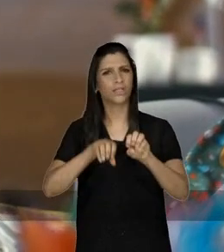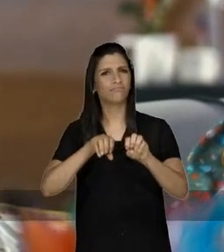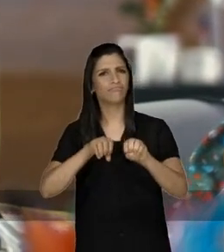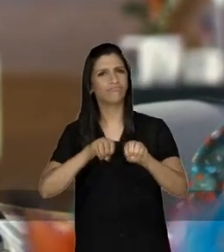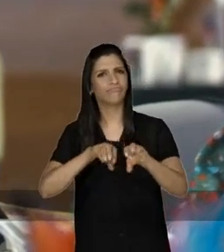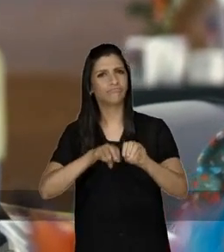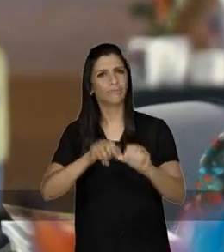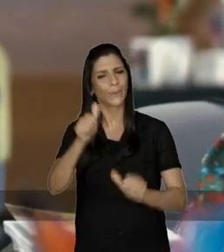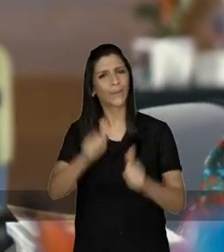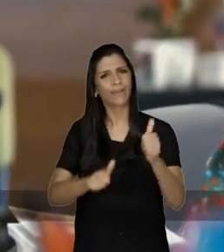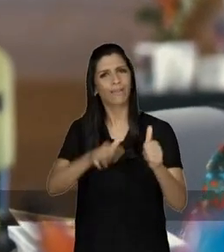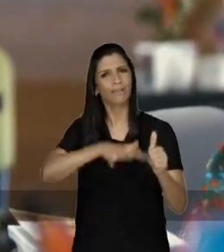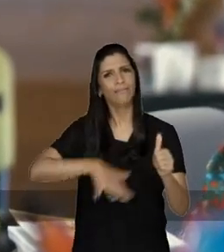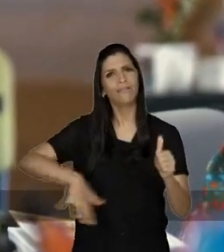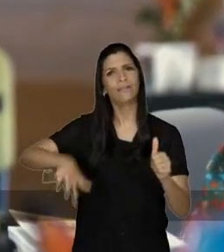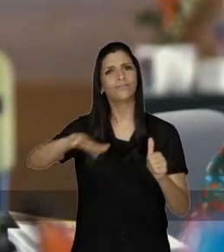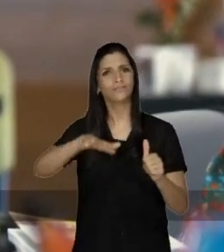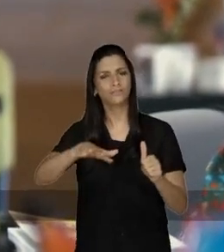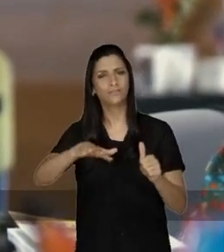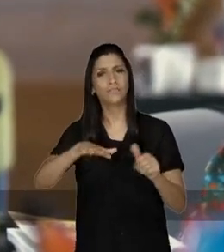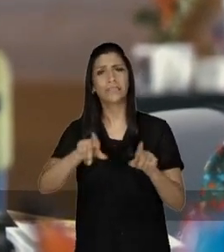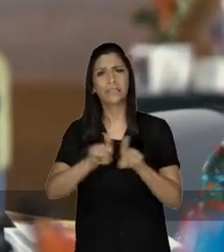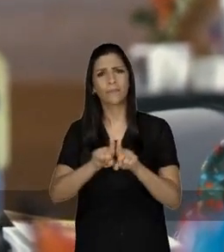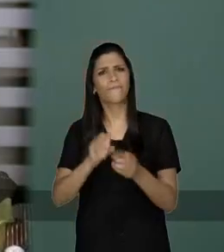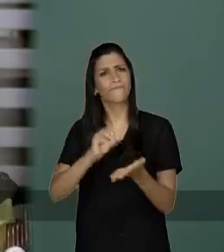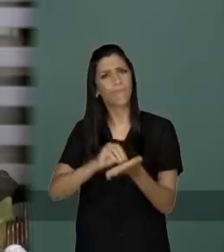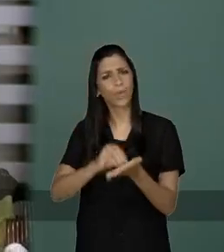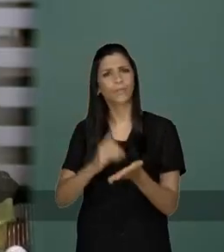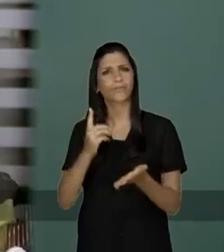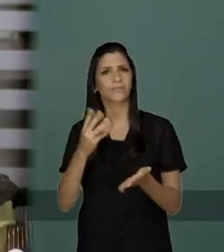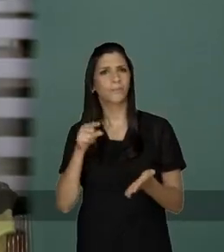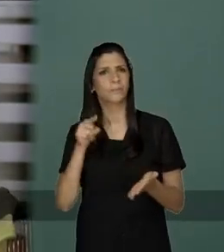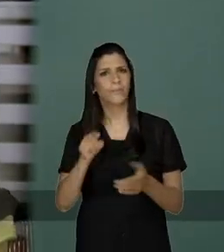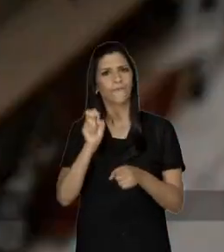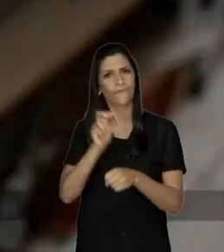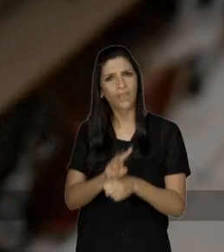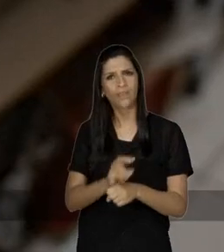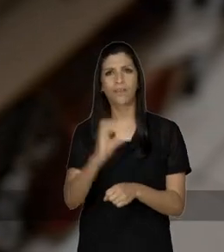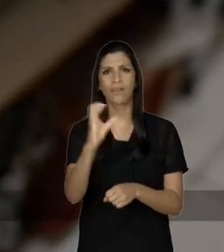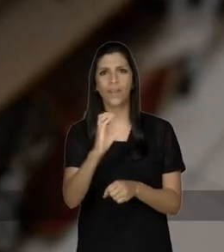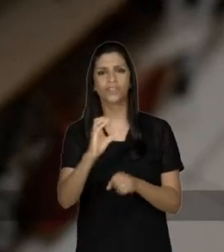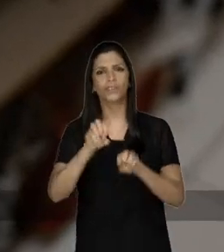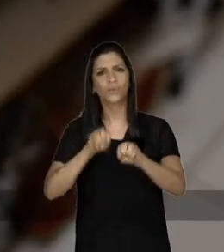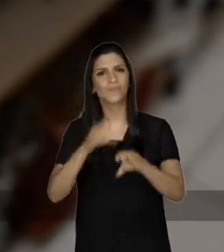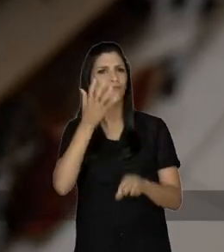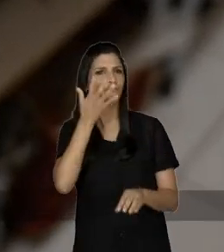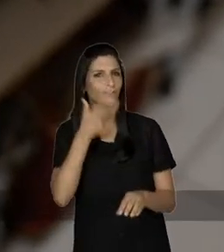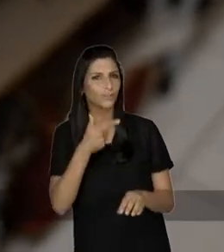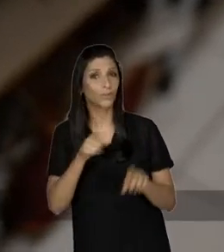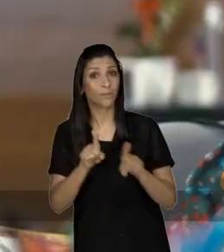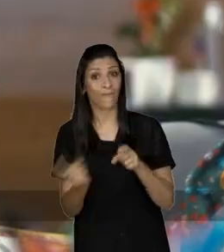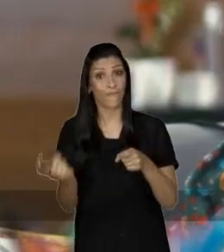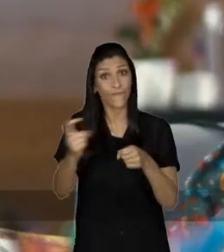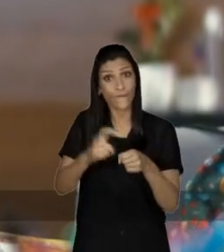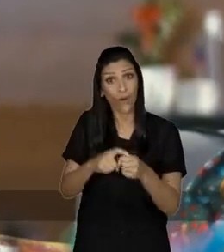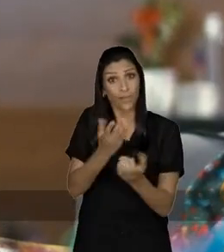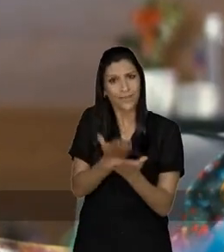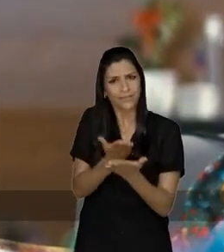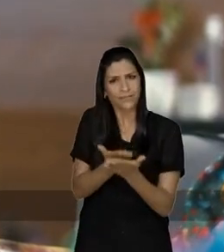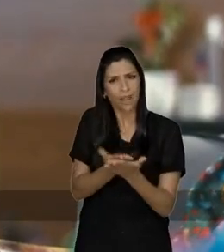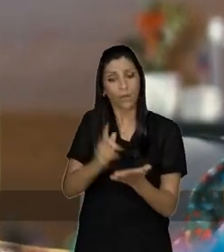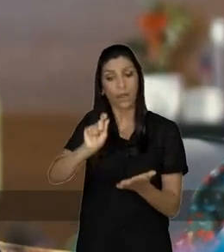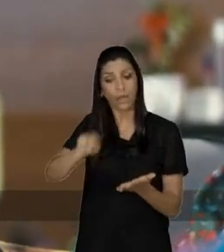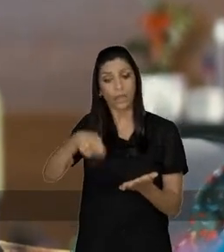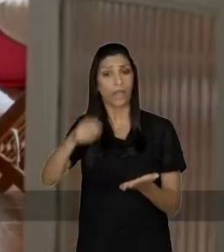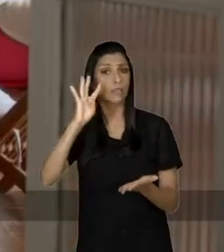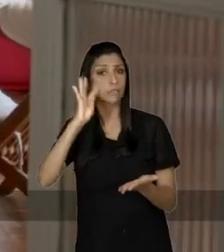no ranking de qualidade do ensino entre as capitais. Que faltem 13 mil vagas em creches e educação infantil. E que a volta às